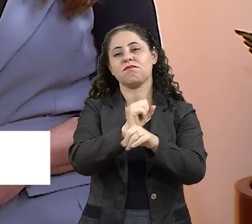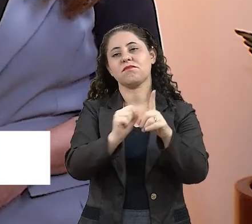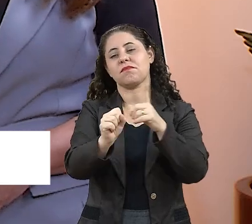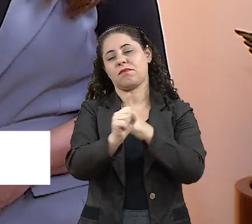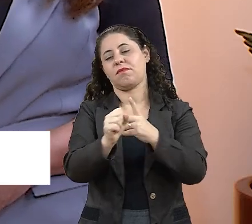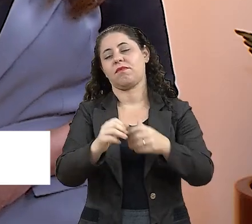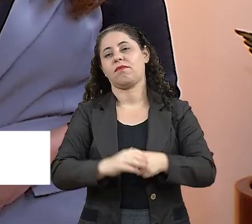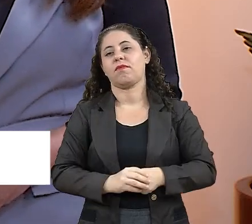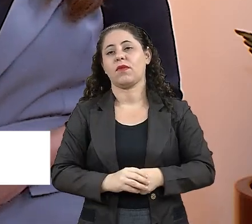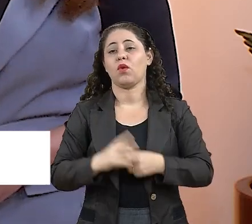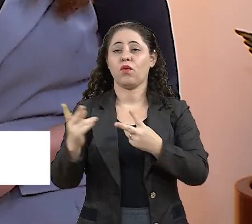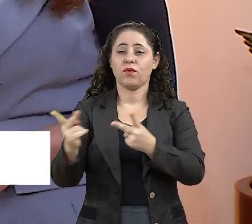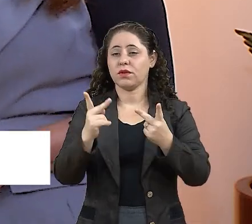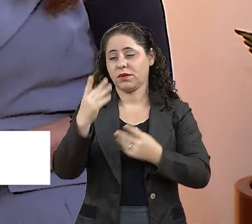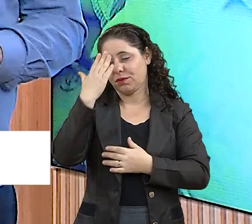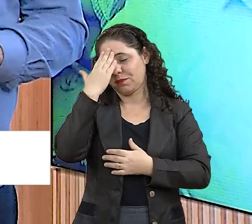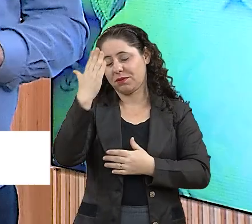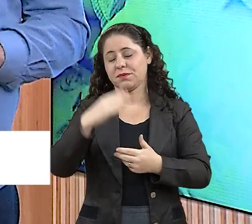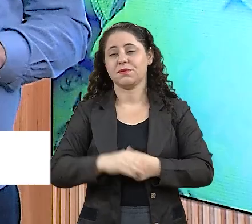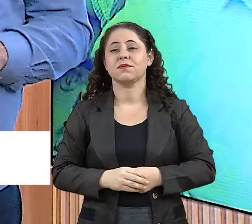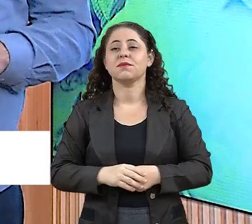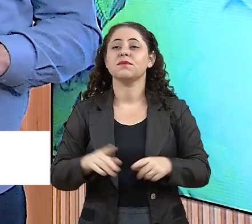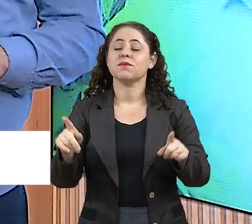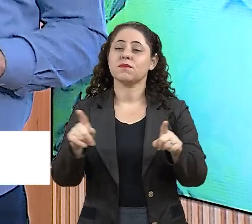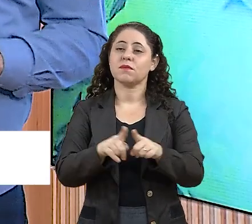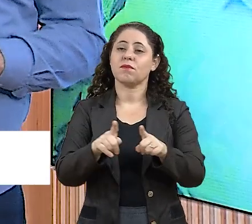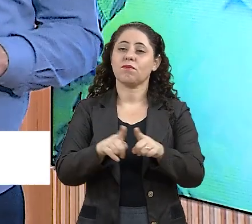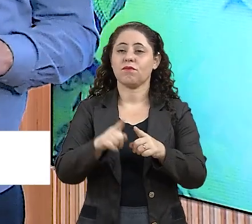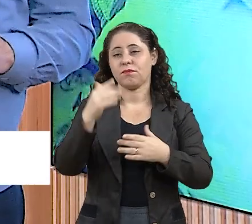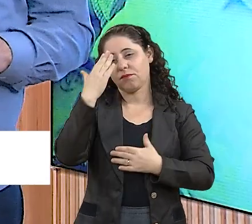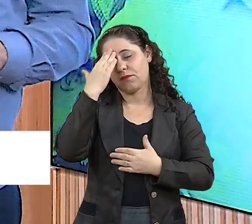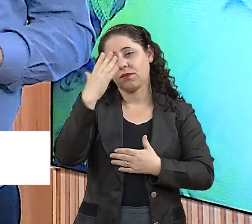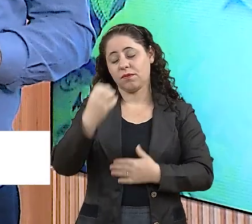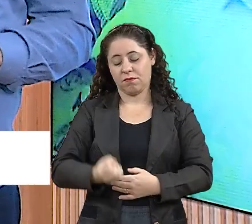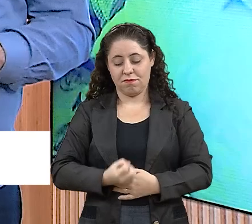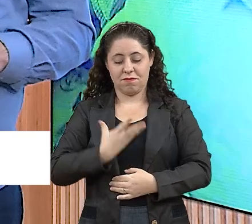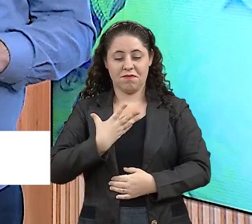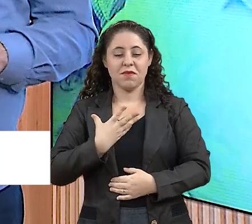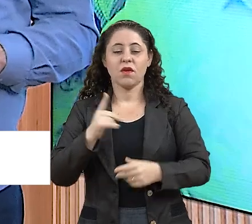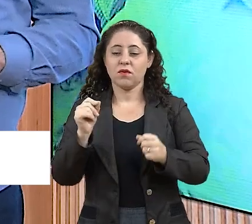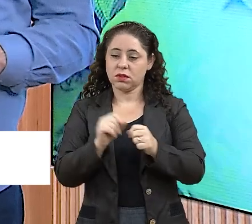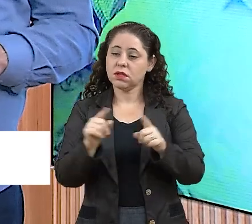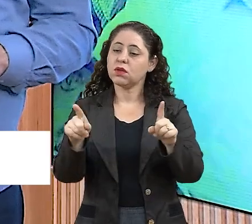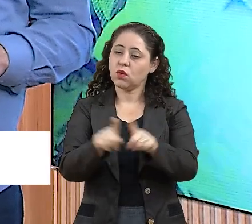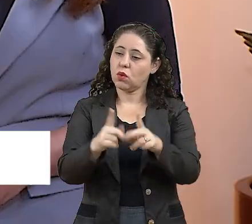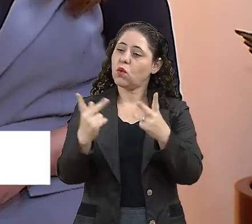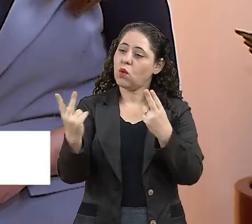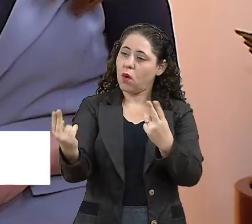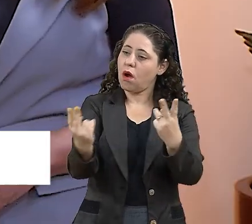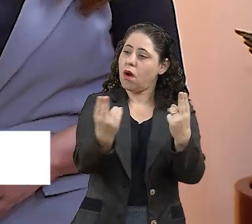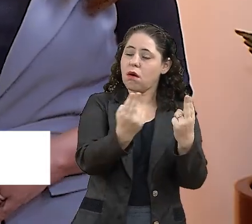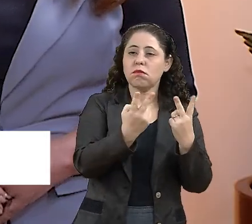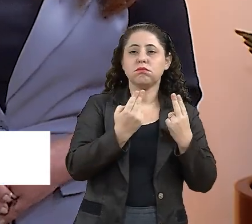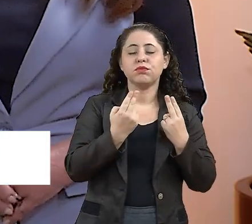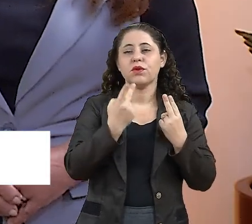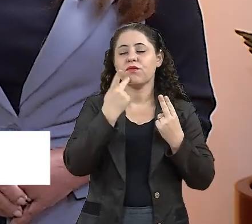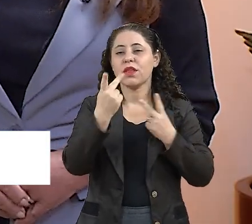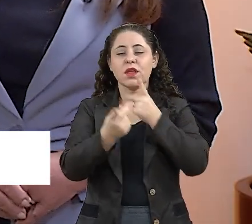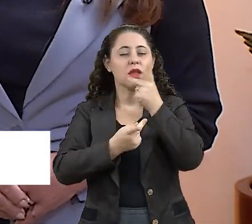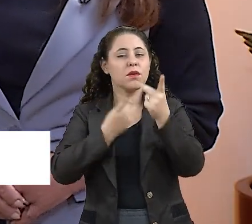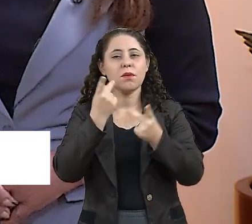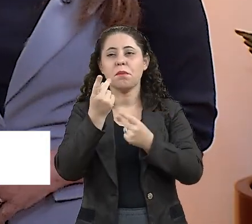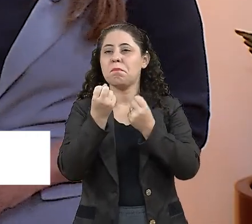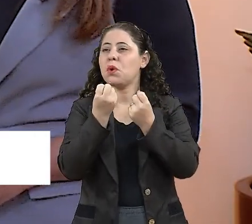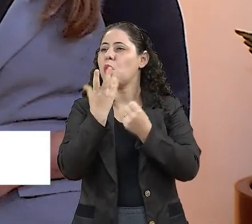fica aí o convite e obrigado. Além de agradecer, a gente também se inspira a fazer o bem. Na verdade, doutor Lussar? Sim, falamos de coisas